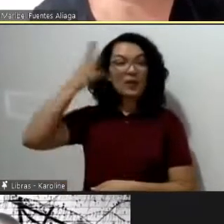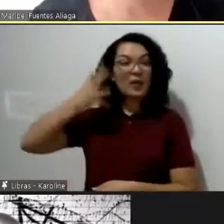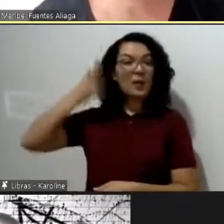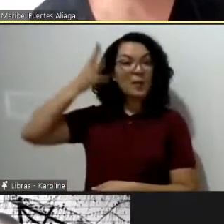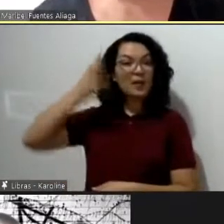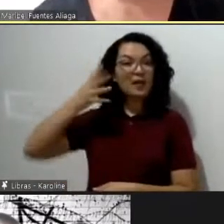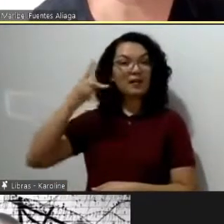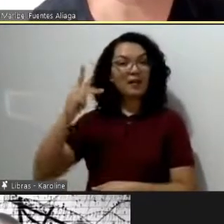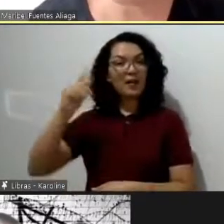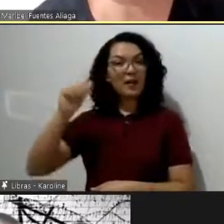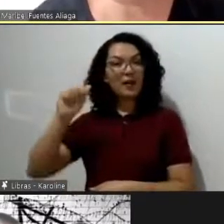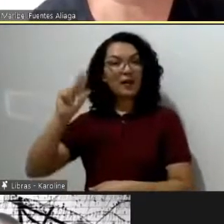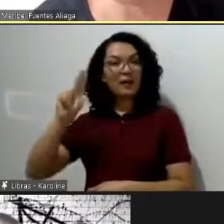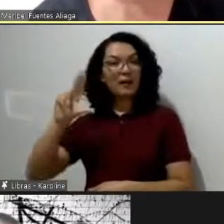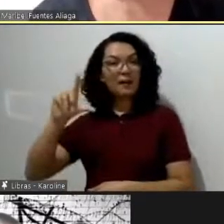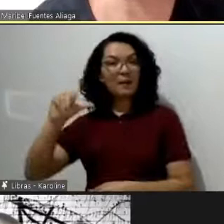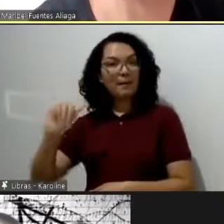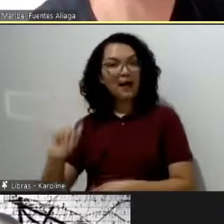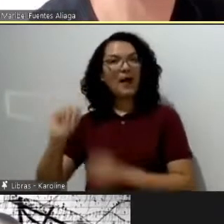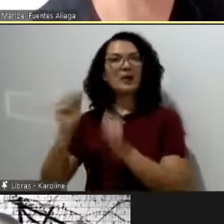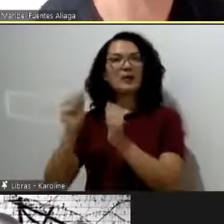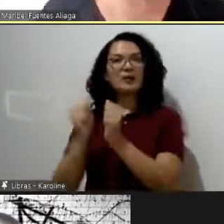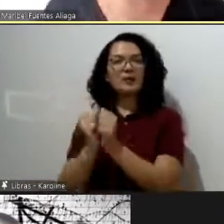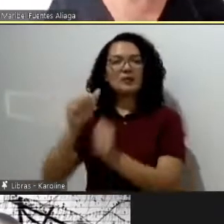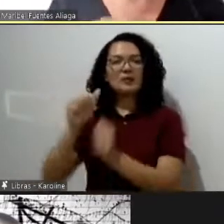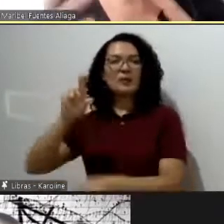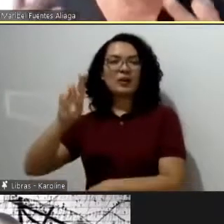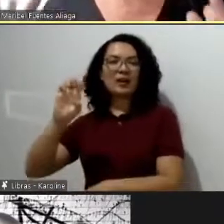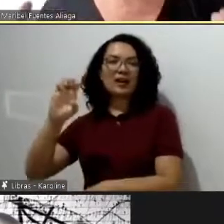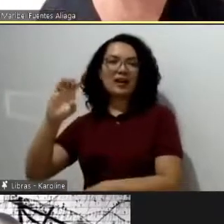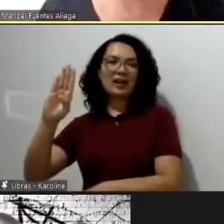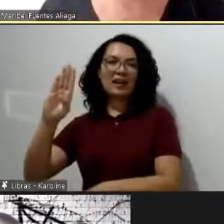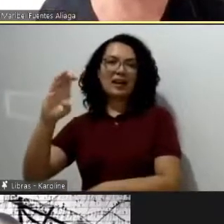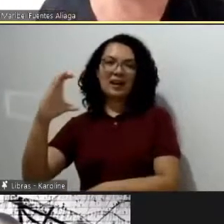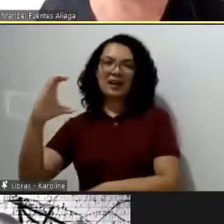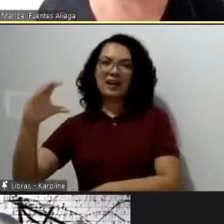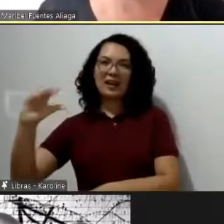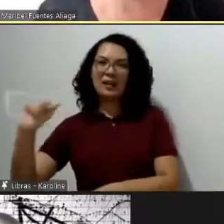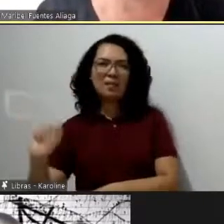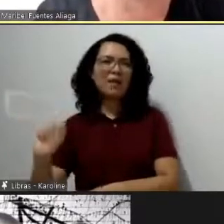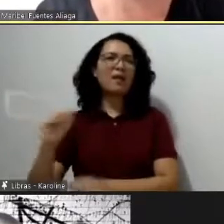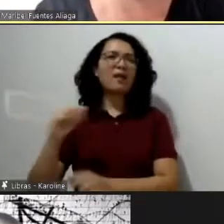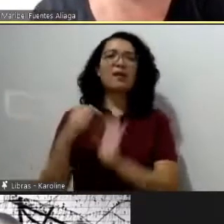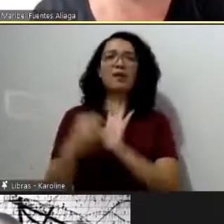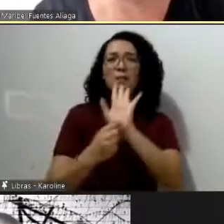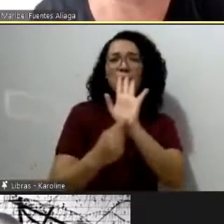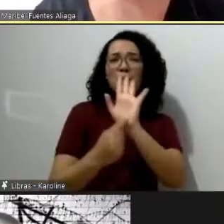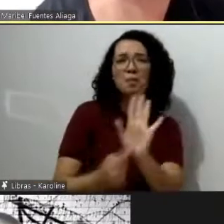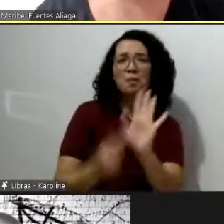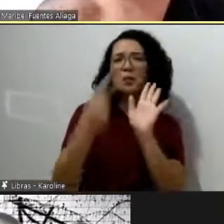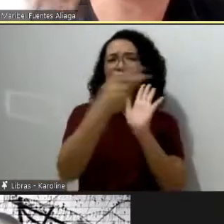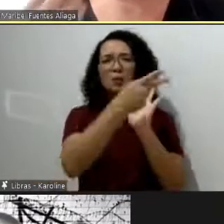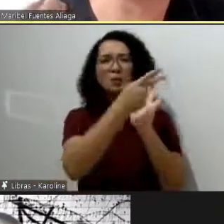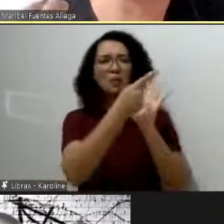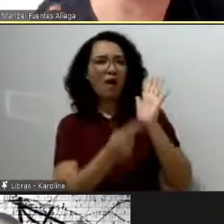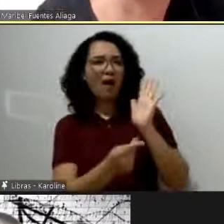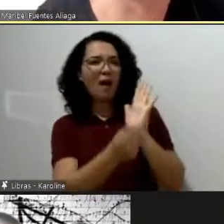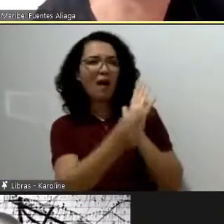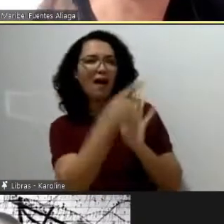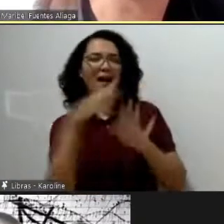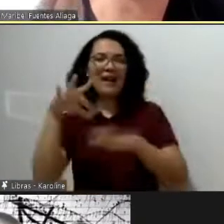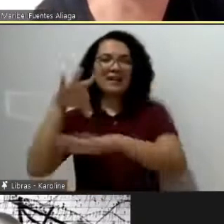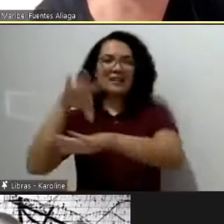Chile que eu pouco conozco e estas imagens tão lindas e esta arquitetura tão